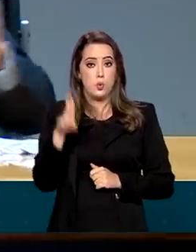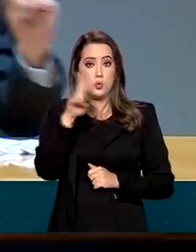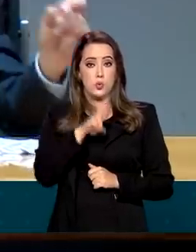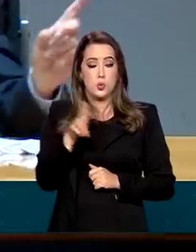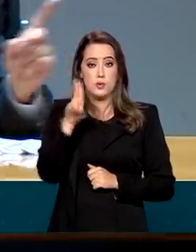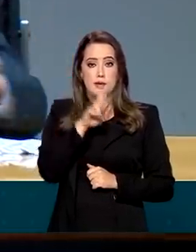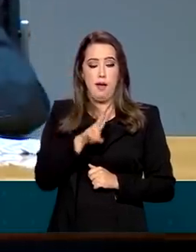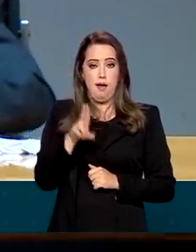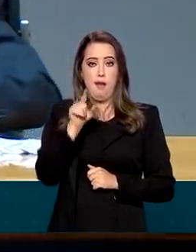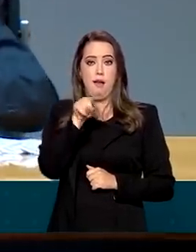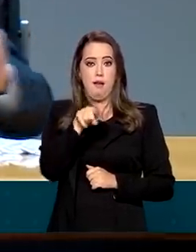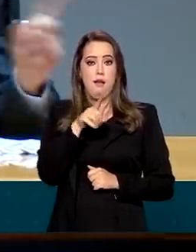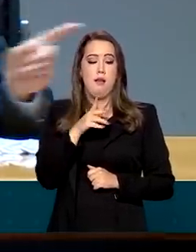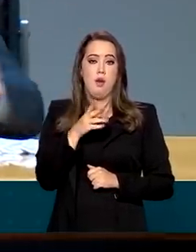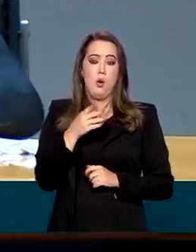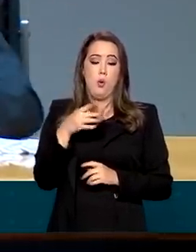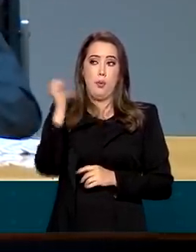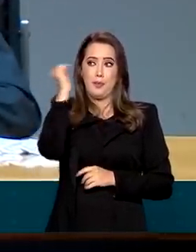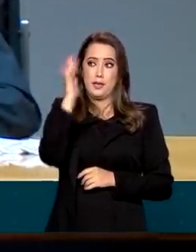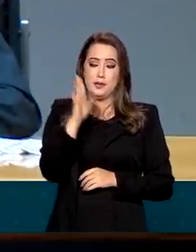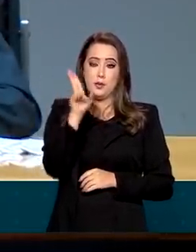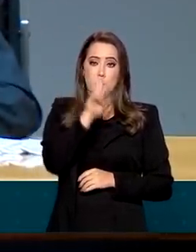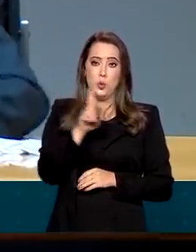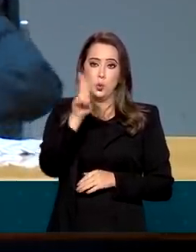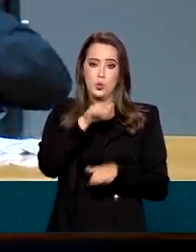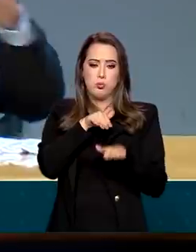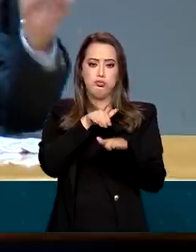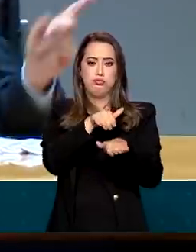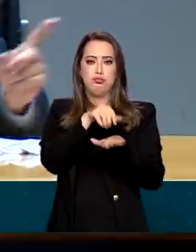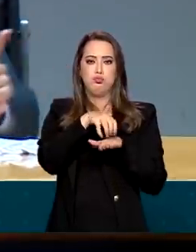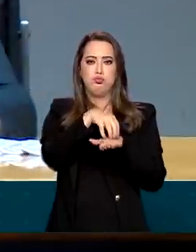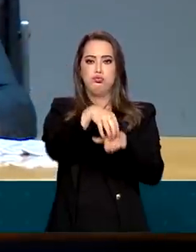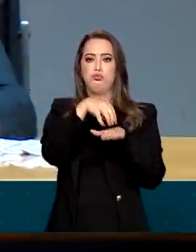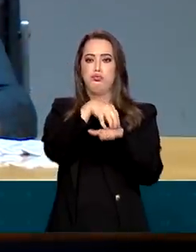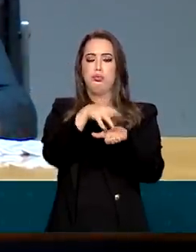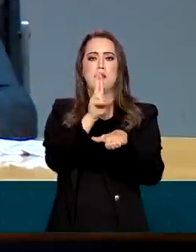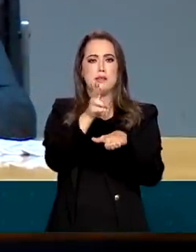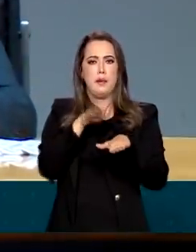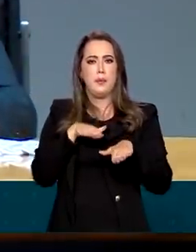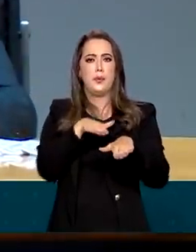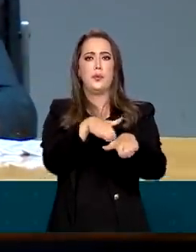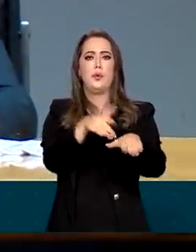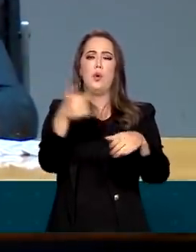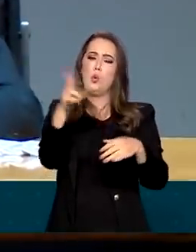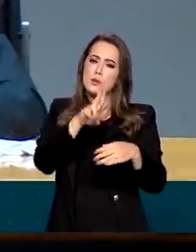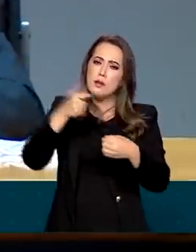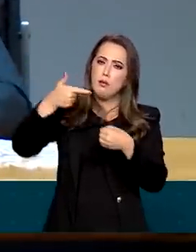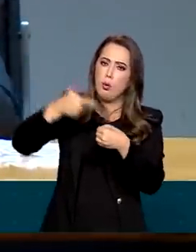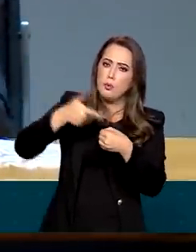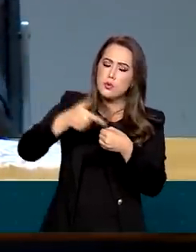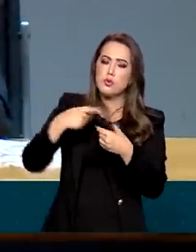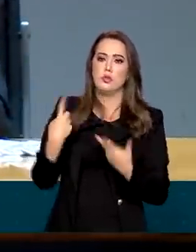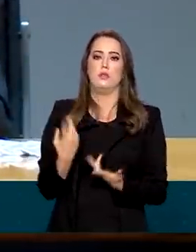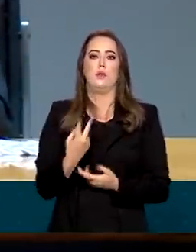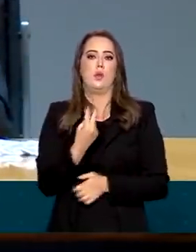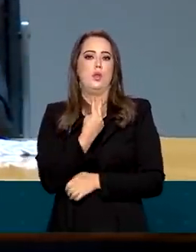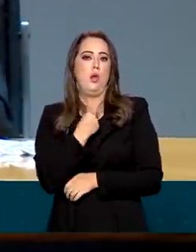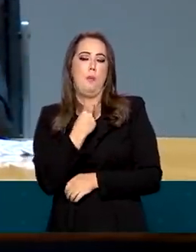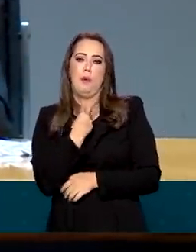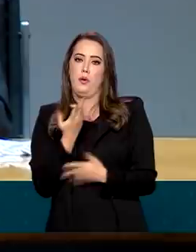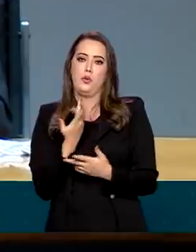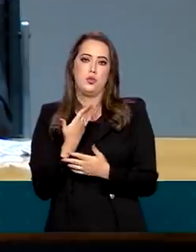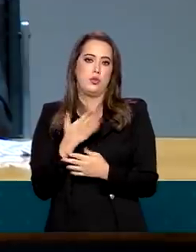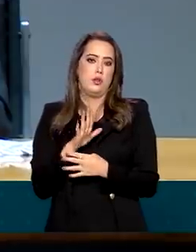subsidiar gasolina, diesel para todos os brasileiros, quando nós justamente estamos indo em direção a uma